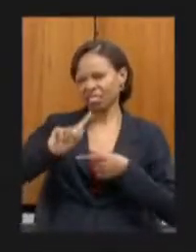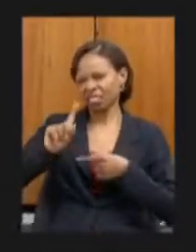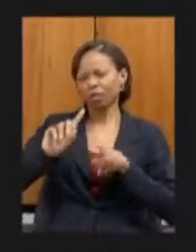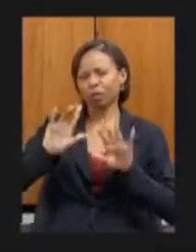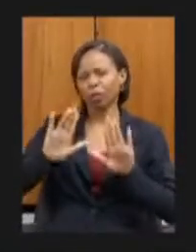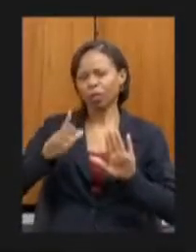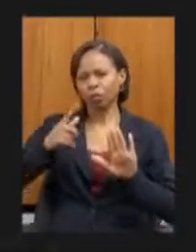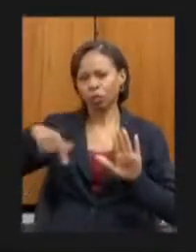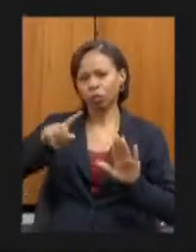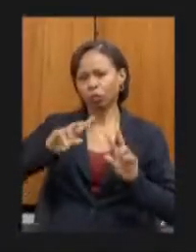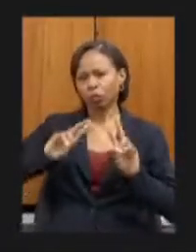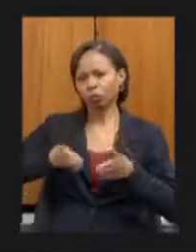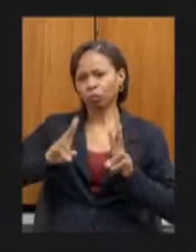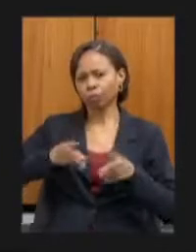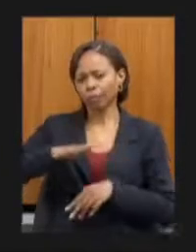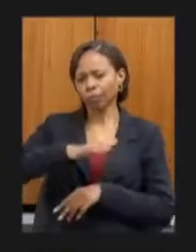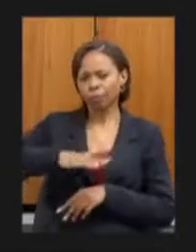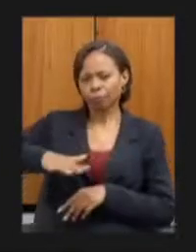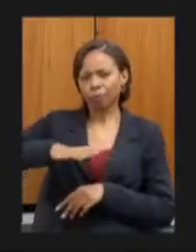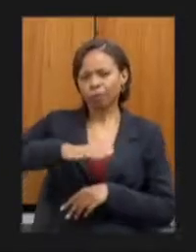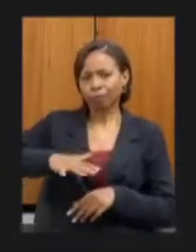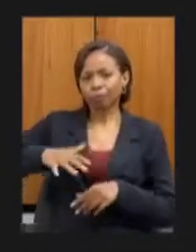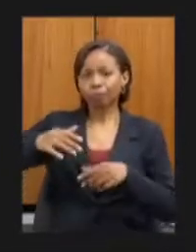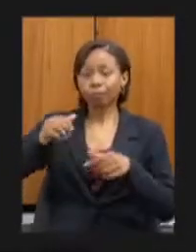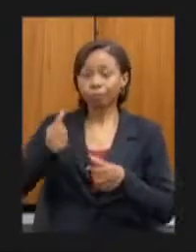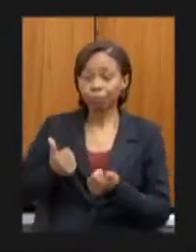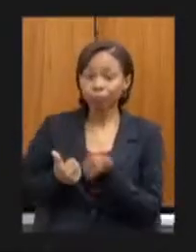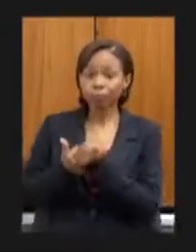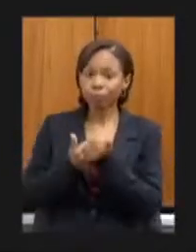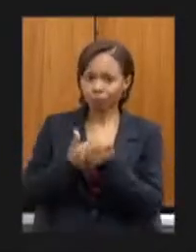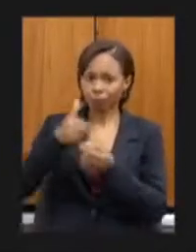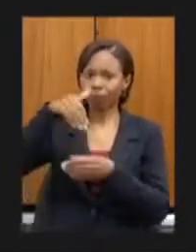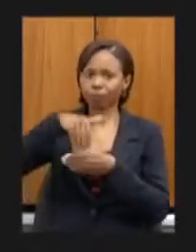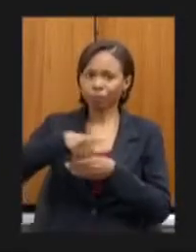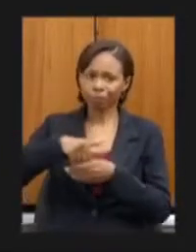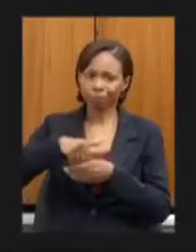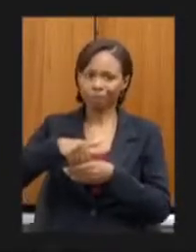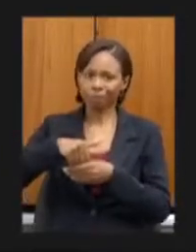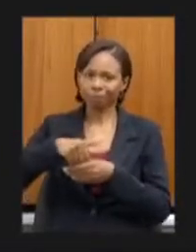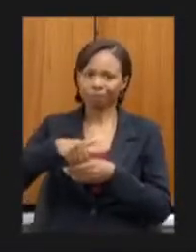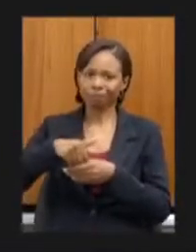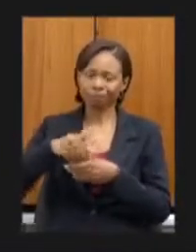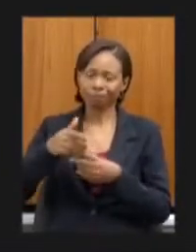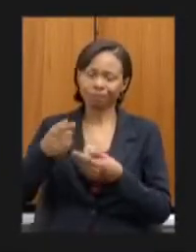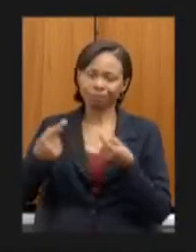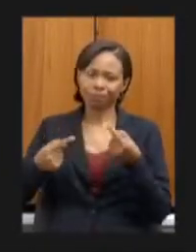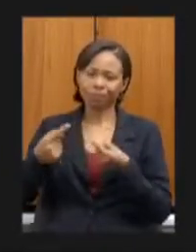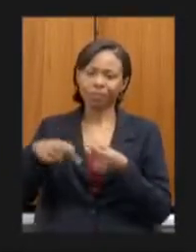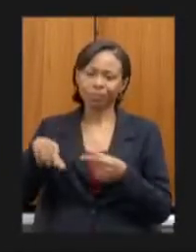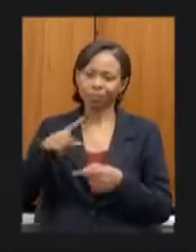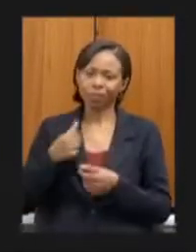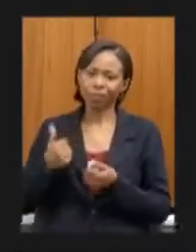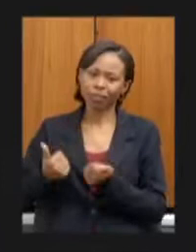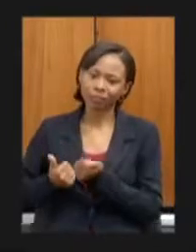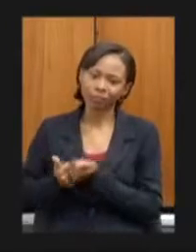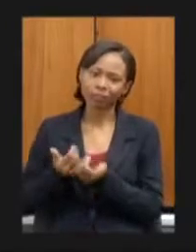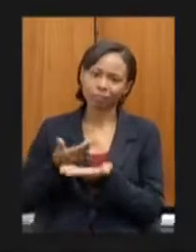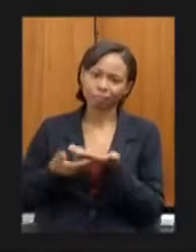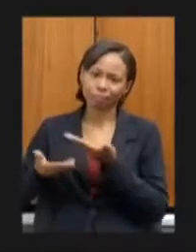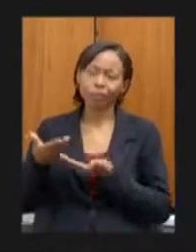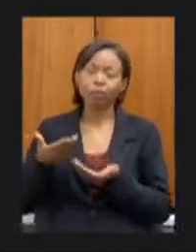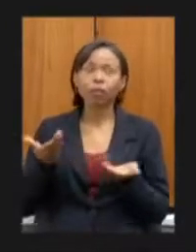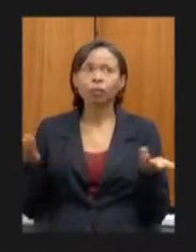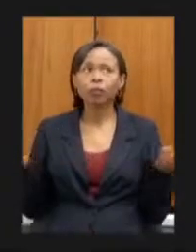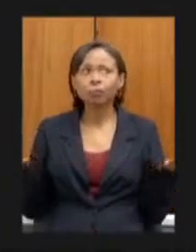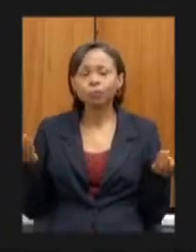região de apoio político eleitoral mas nós temos uma colaboração muito grande eu queria aqui